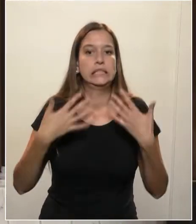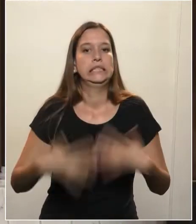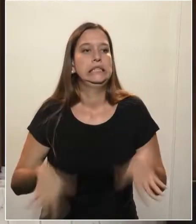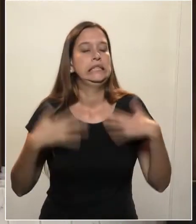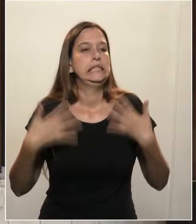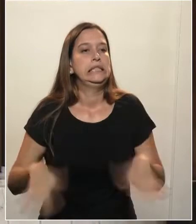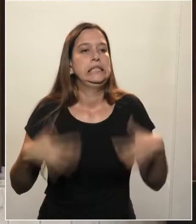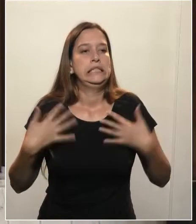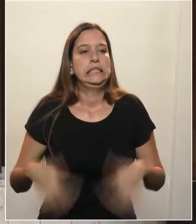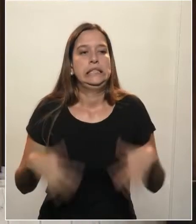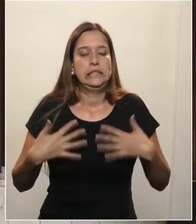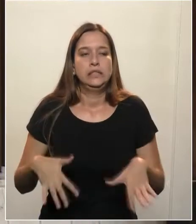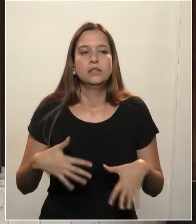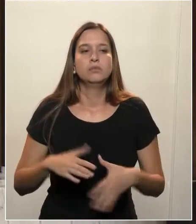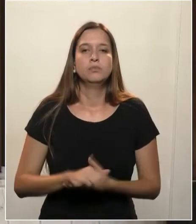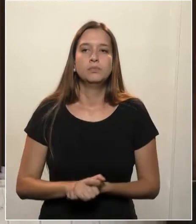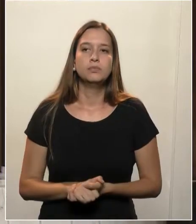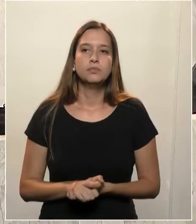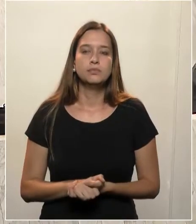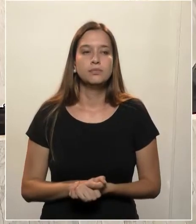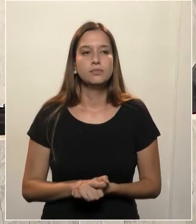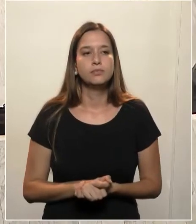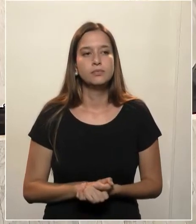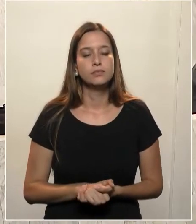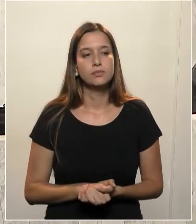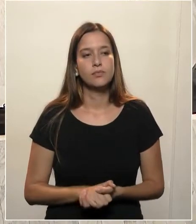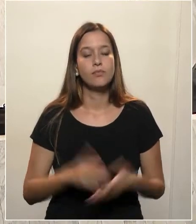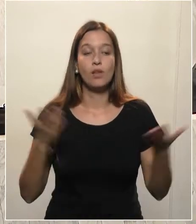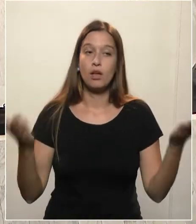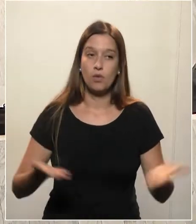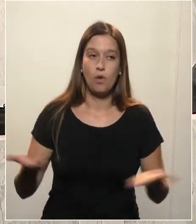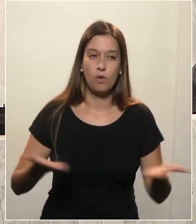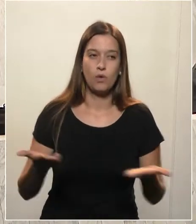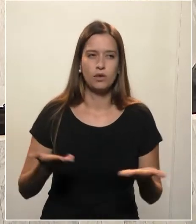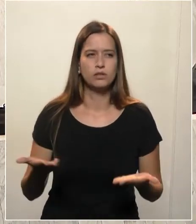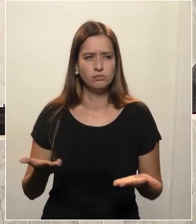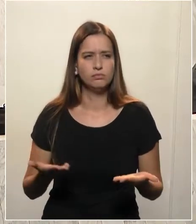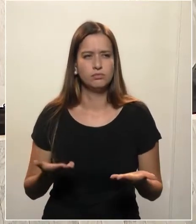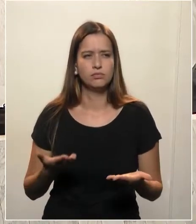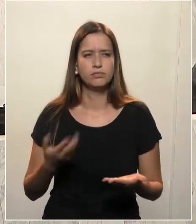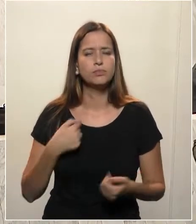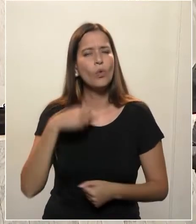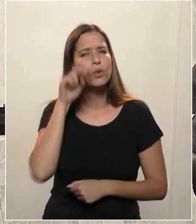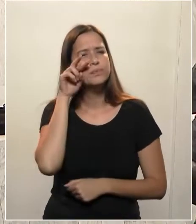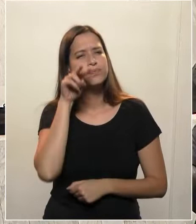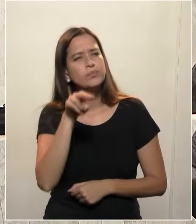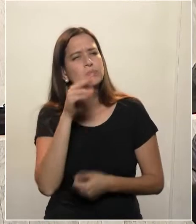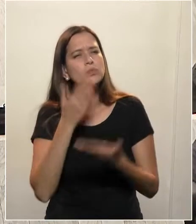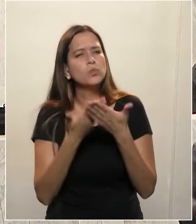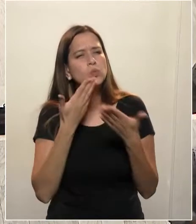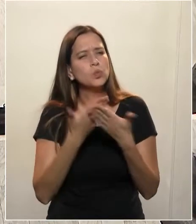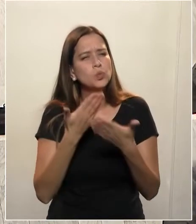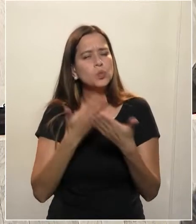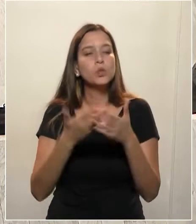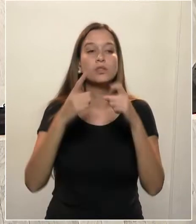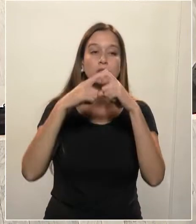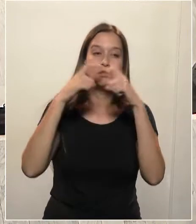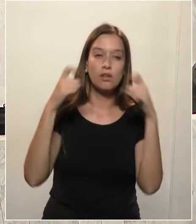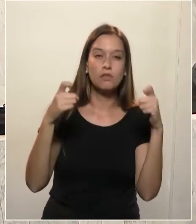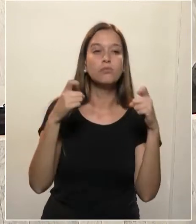Olha, nós estamos vendo agora que estão saindo alguns estudos científicos a respeito disso.